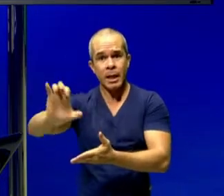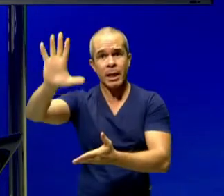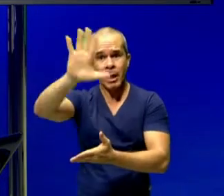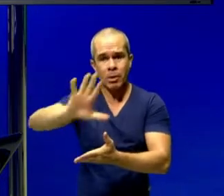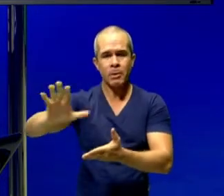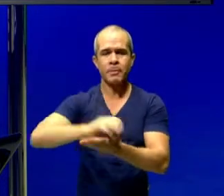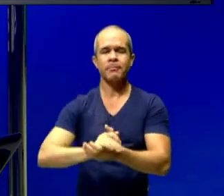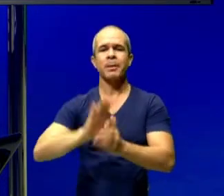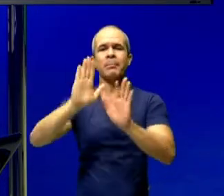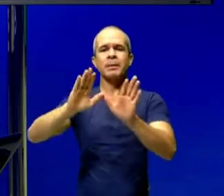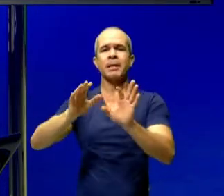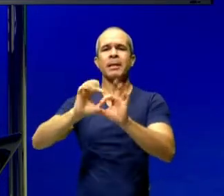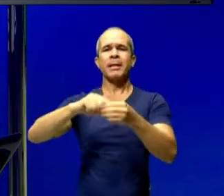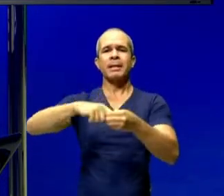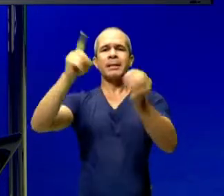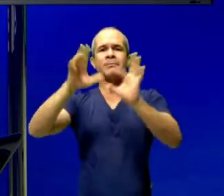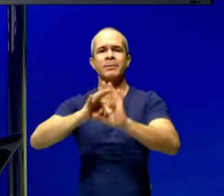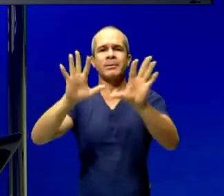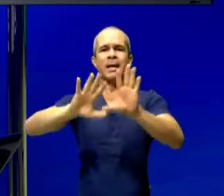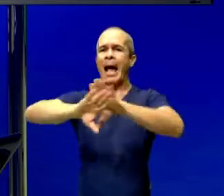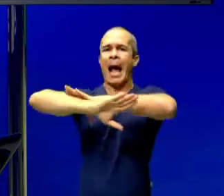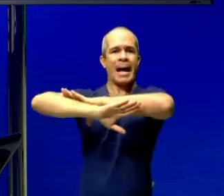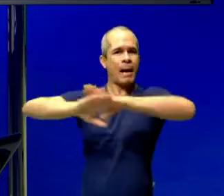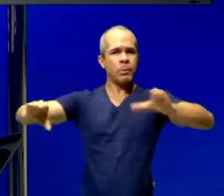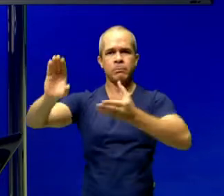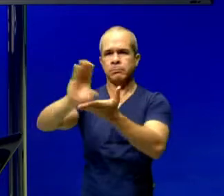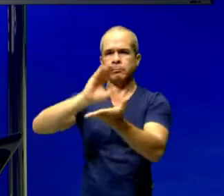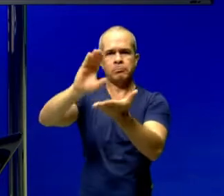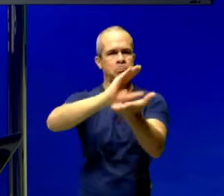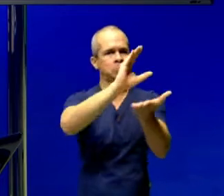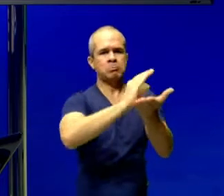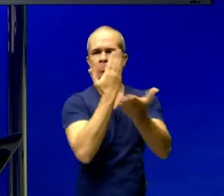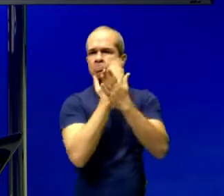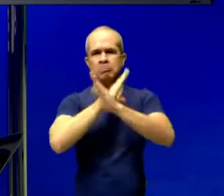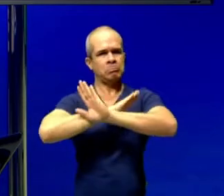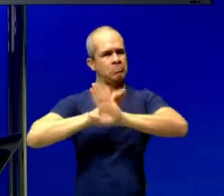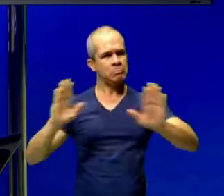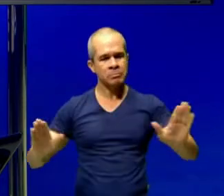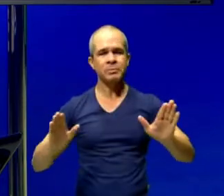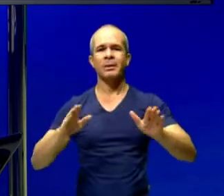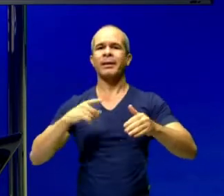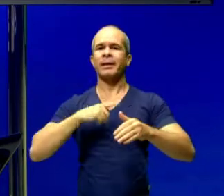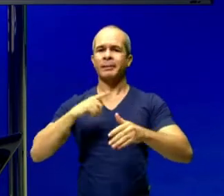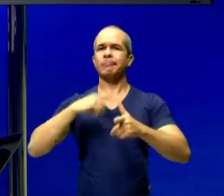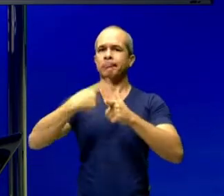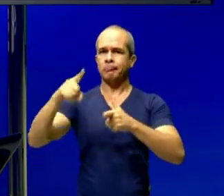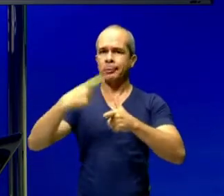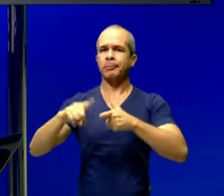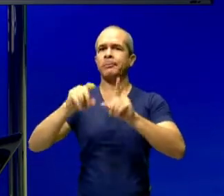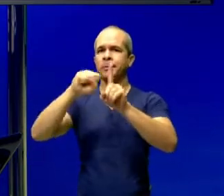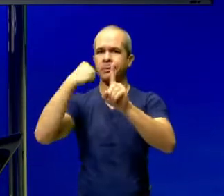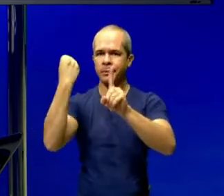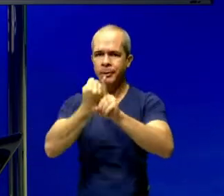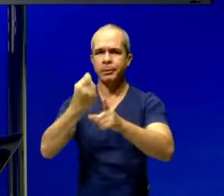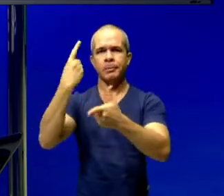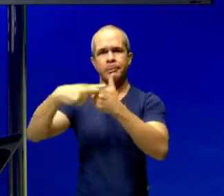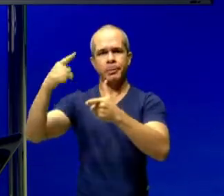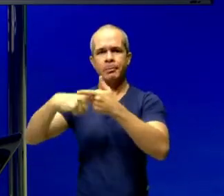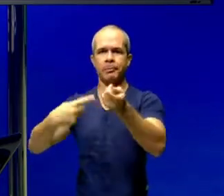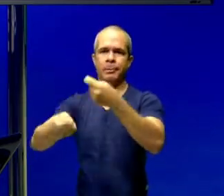retiram todo o arsenal econômico de dentro desses países, gerando um abismo social e uma crescente